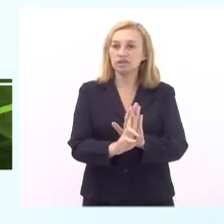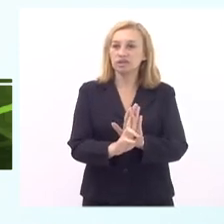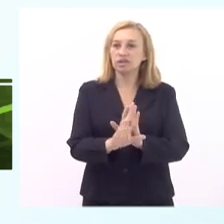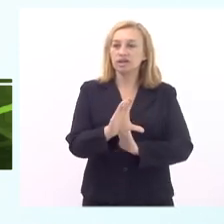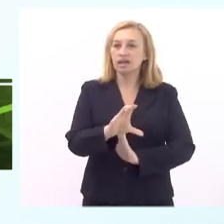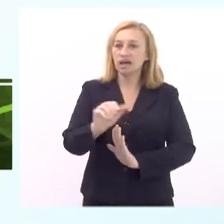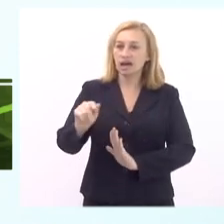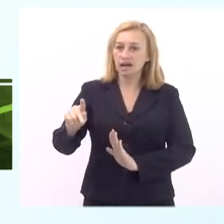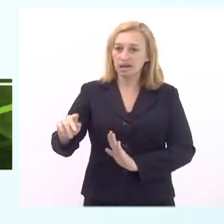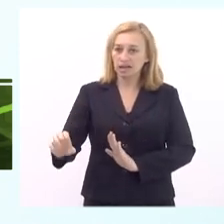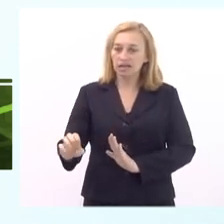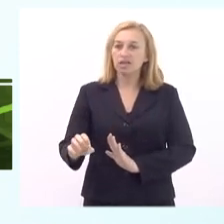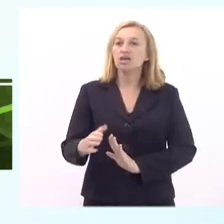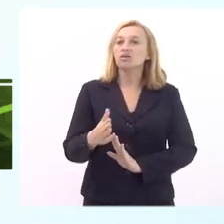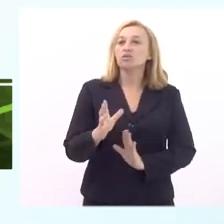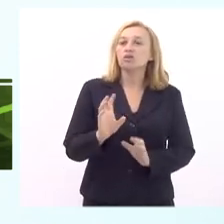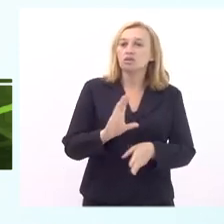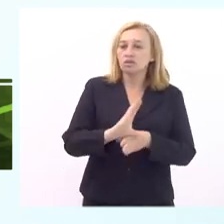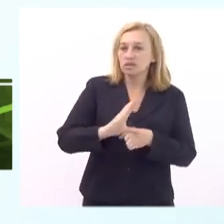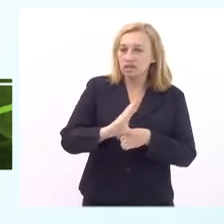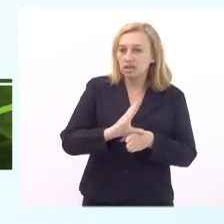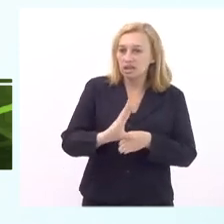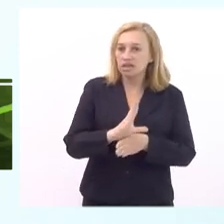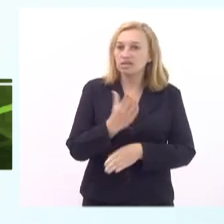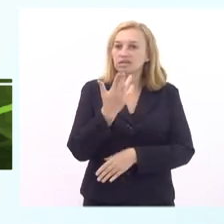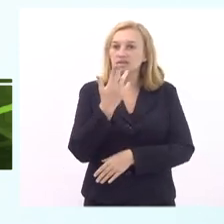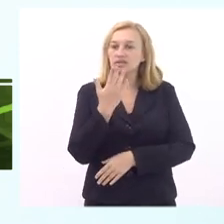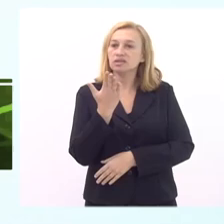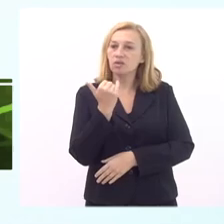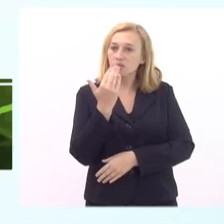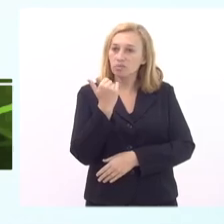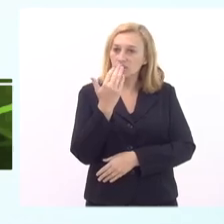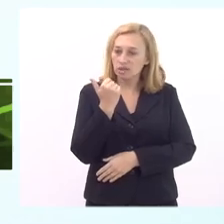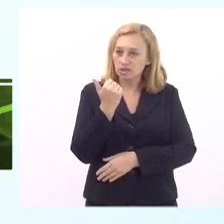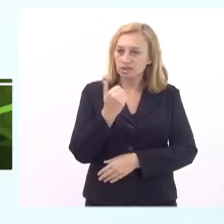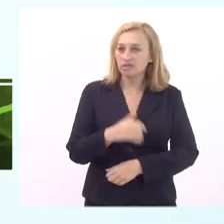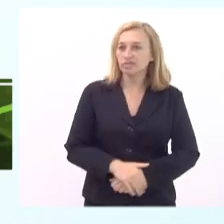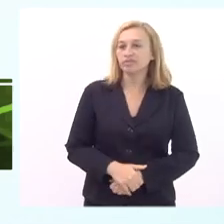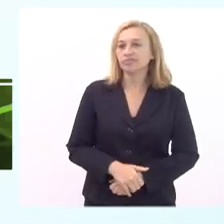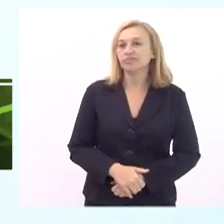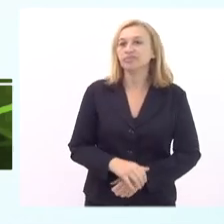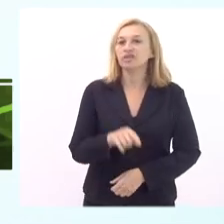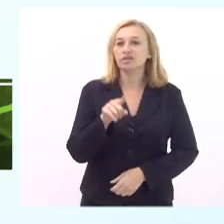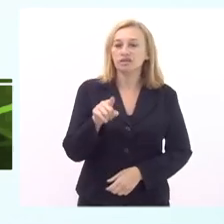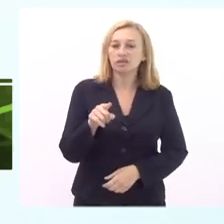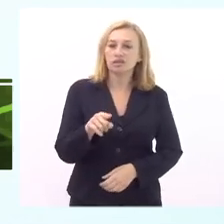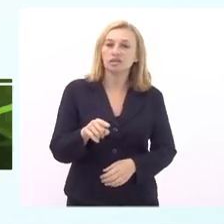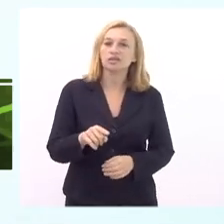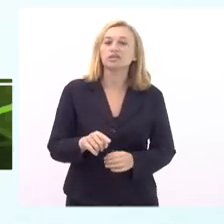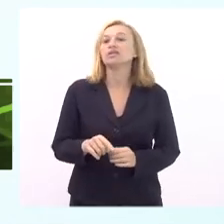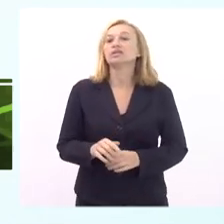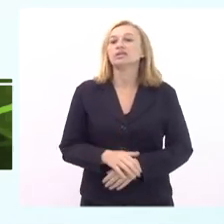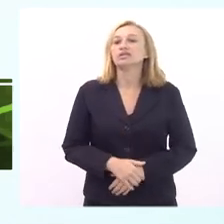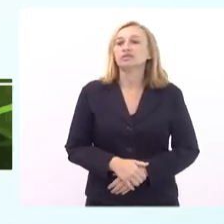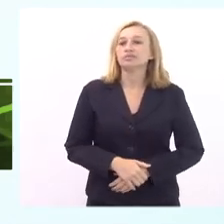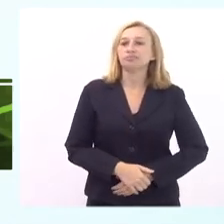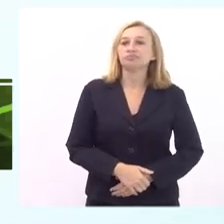CAE aqui o Conselho de Alimentação Escolar que você também faz parte hoje está nessa dupla representação CAE Aderge e agora então